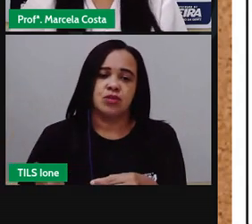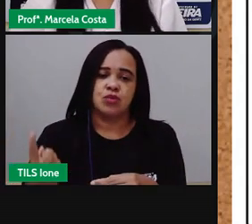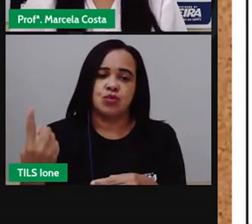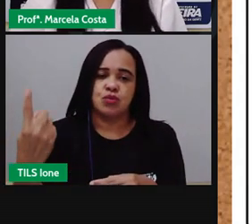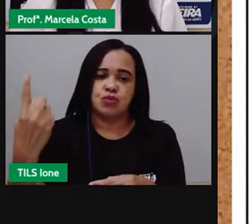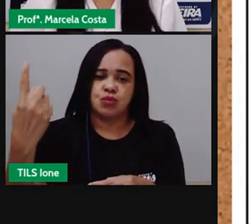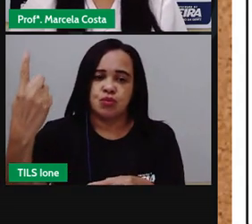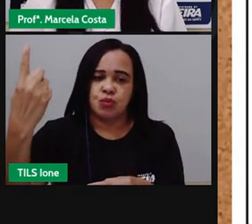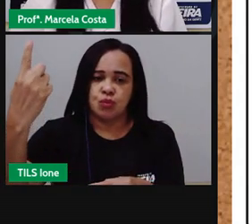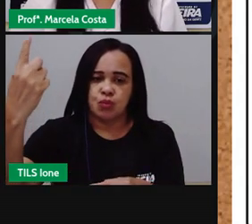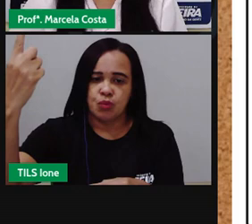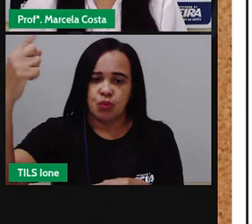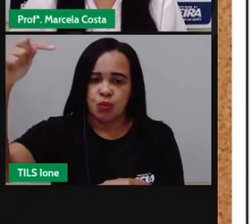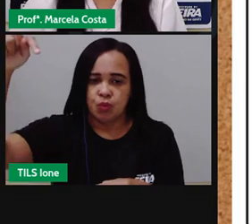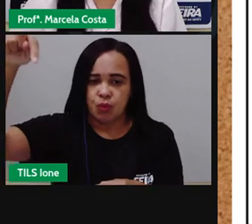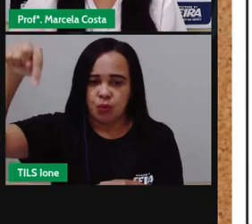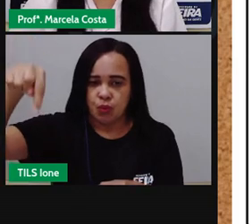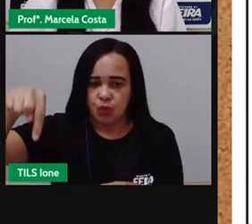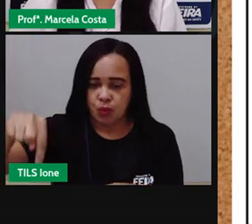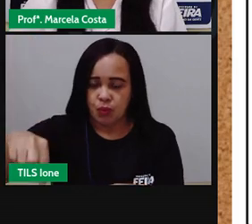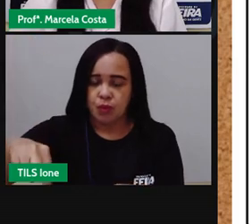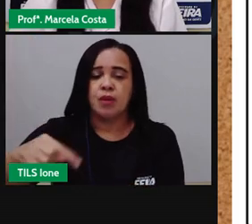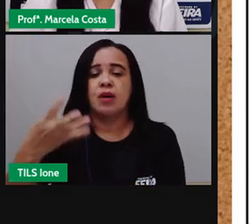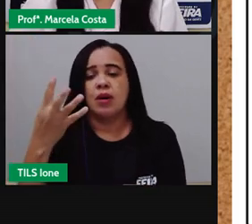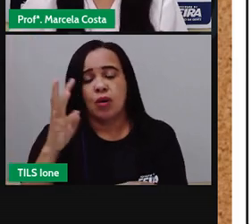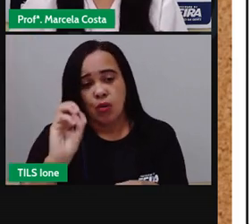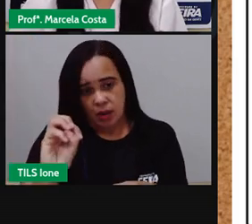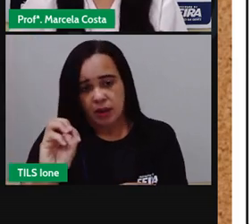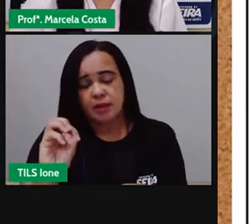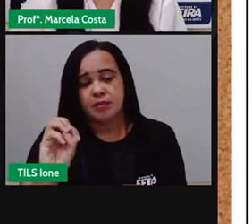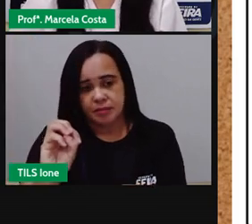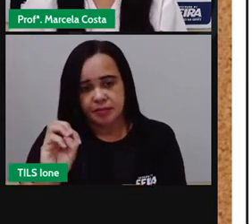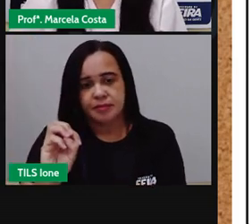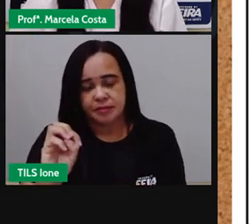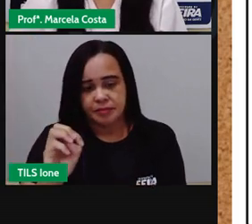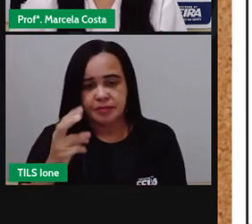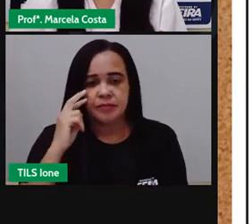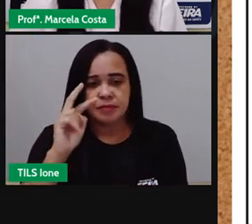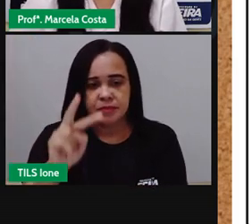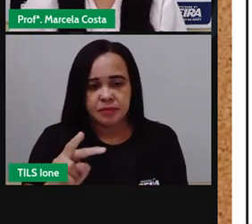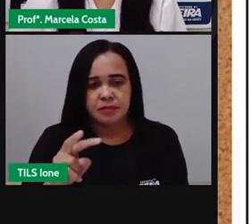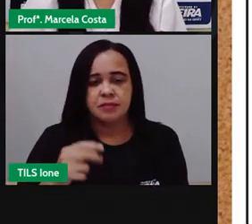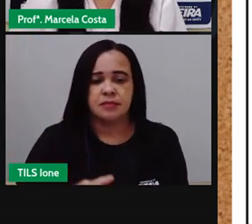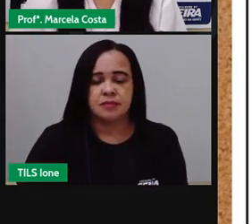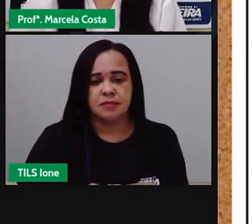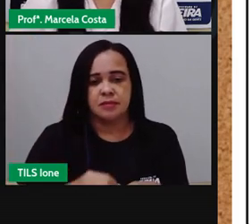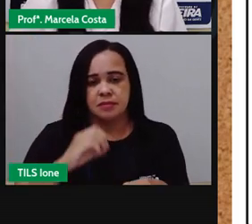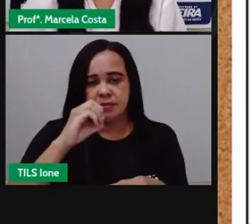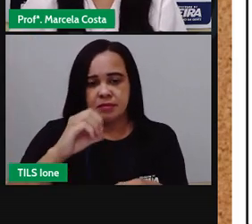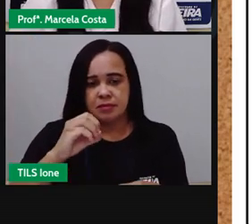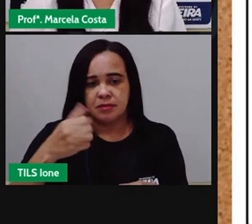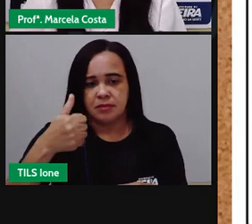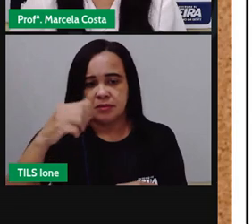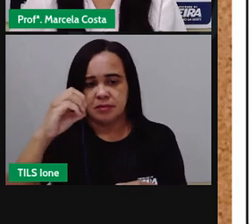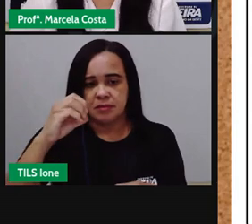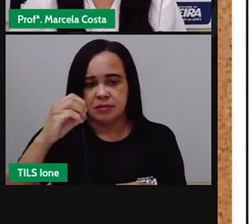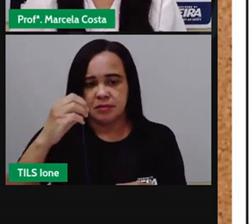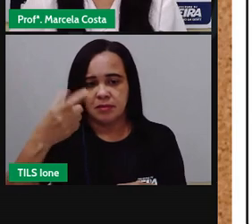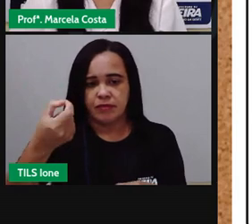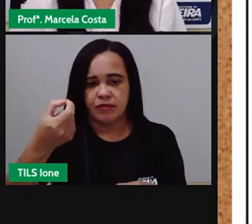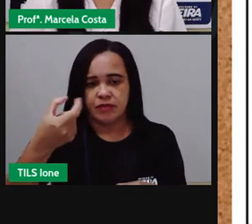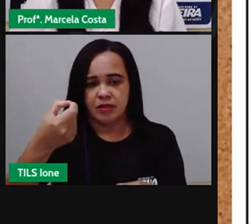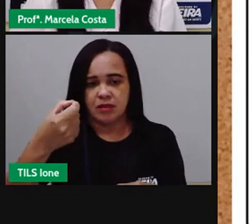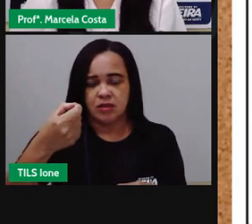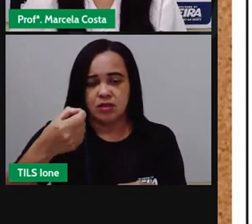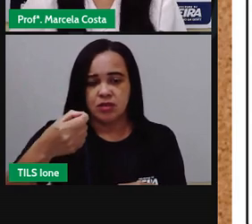vai dar 10 20 30 e 40 vejam que aqui do 10 ao 0 não tem número e